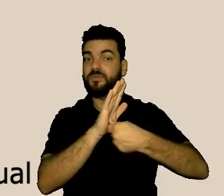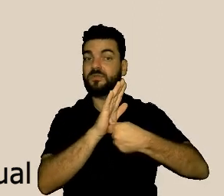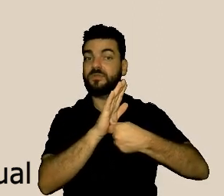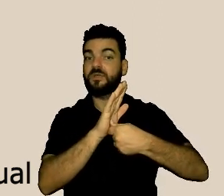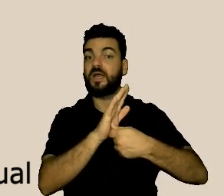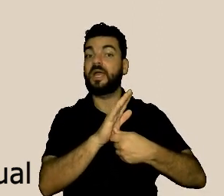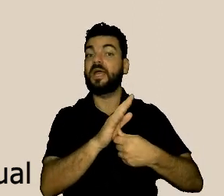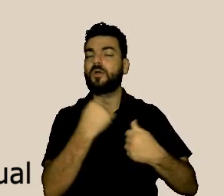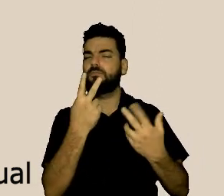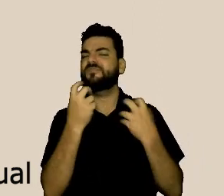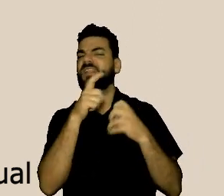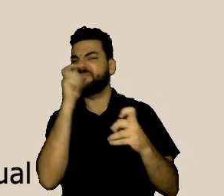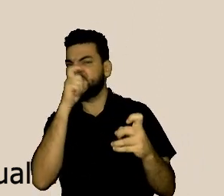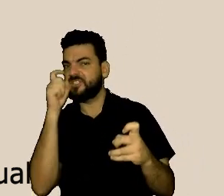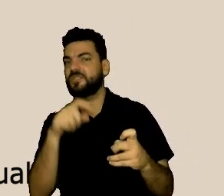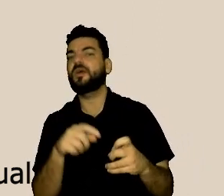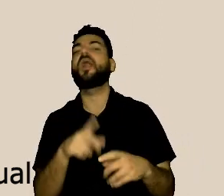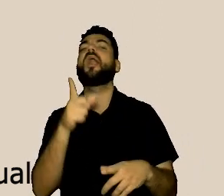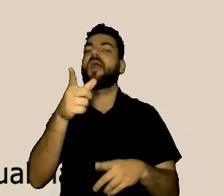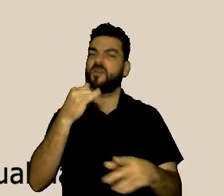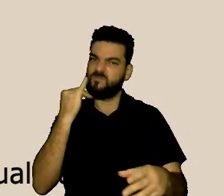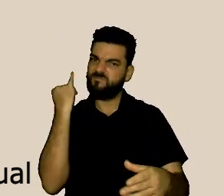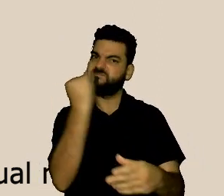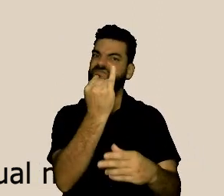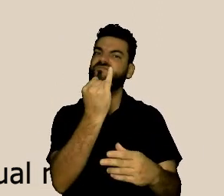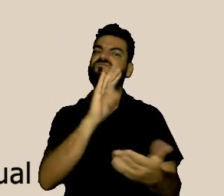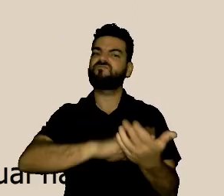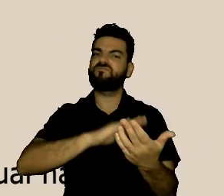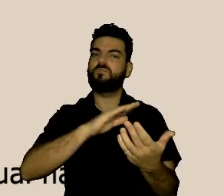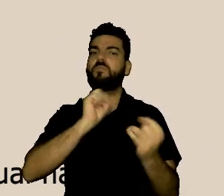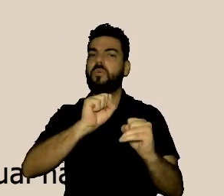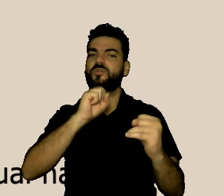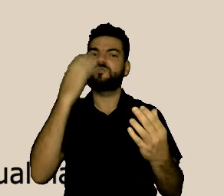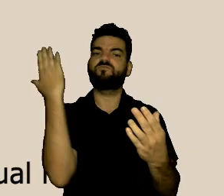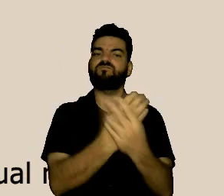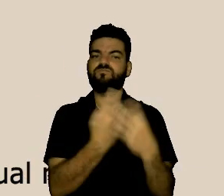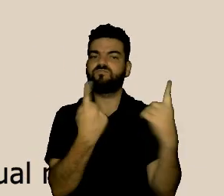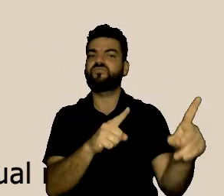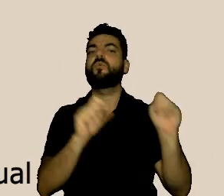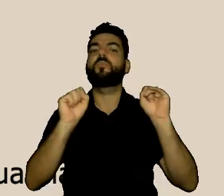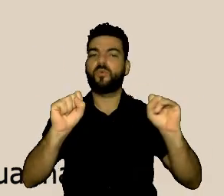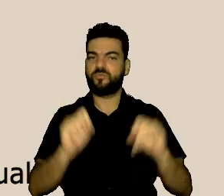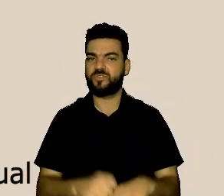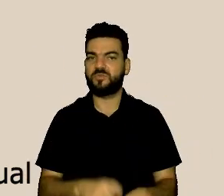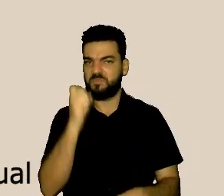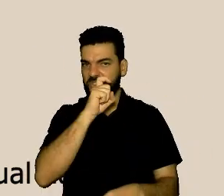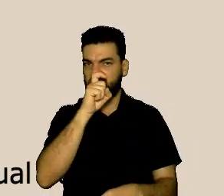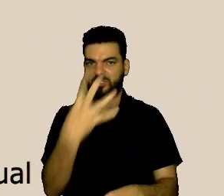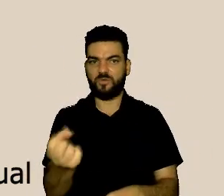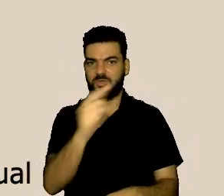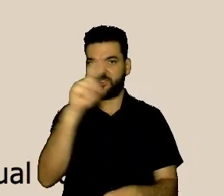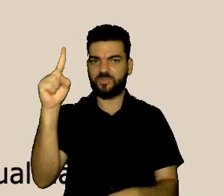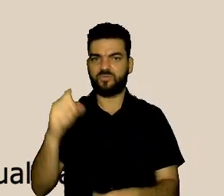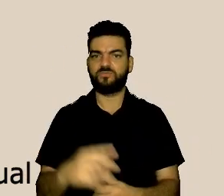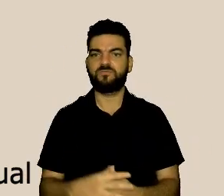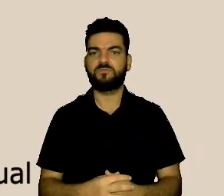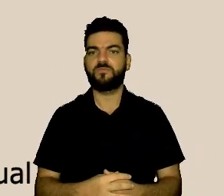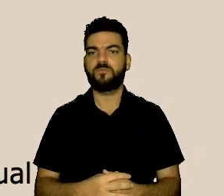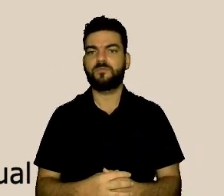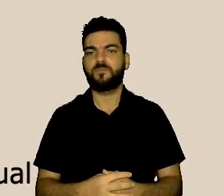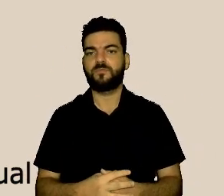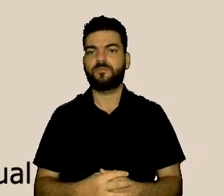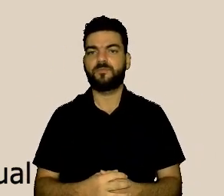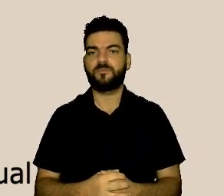denunciação caluniosa. Pois não, 19. e aqui, como eu disse, para que possa